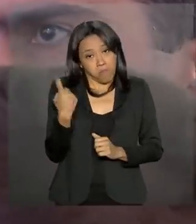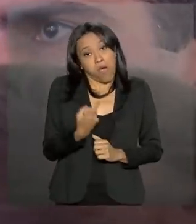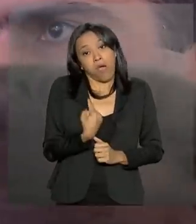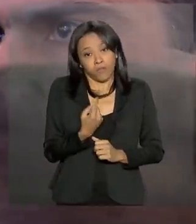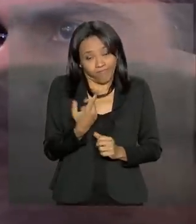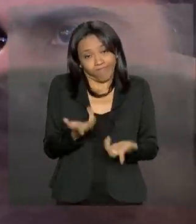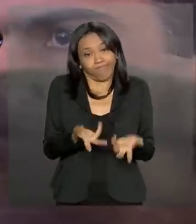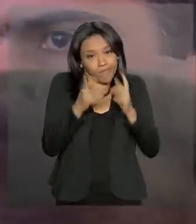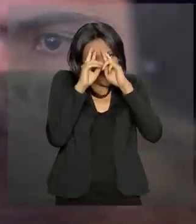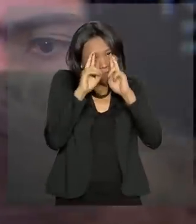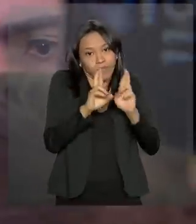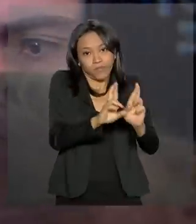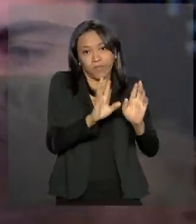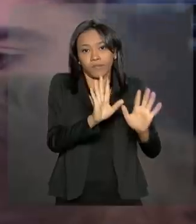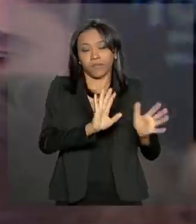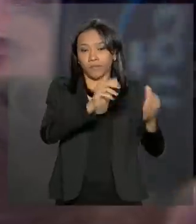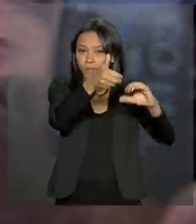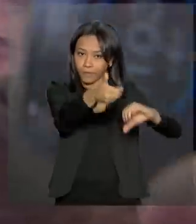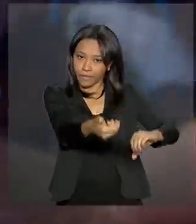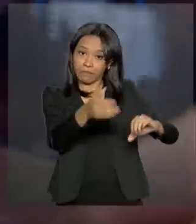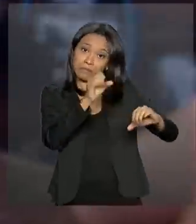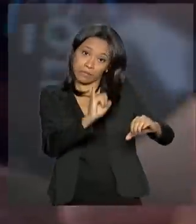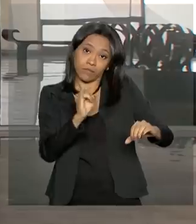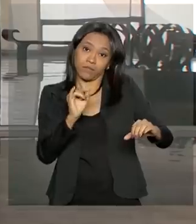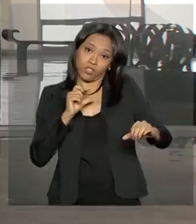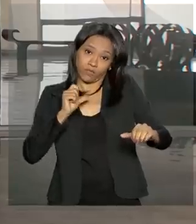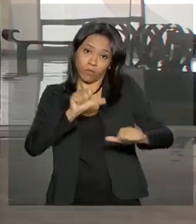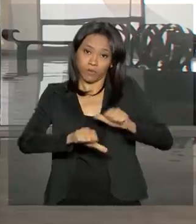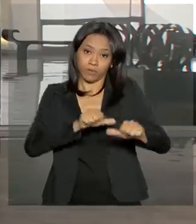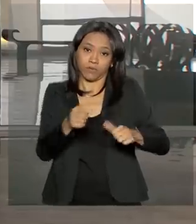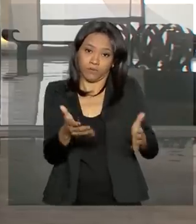respeitamos a autonomia do Parlamento se alguma mudança for feita.